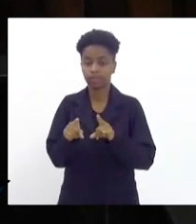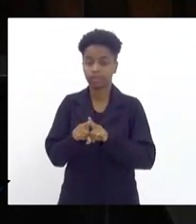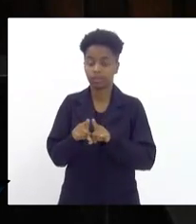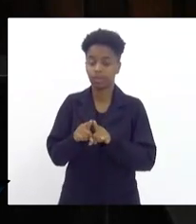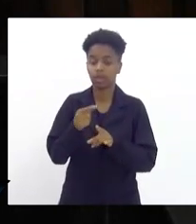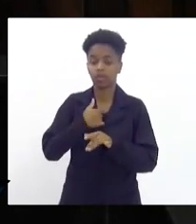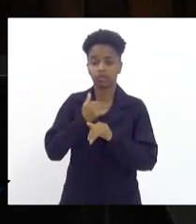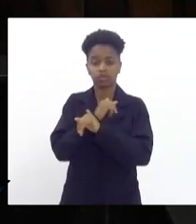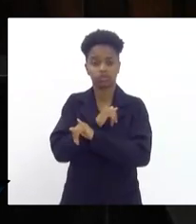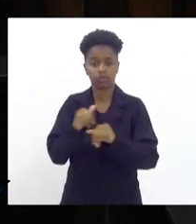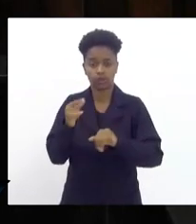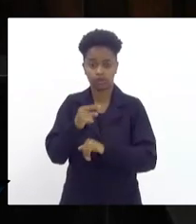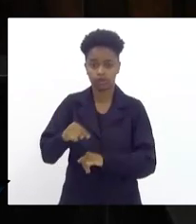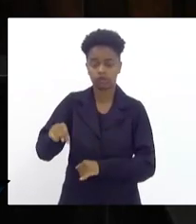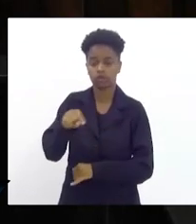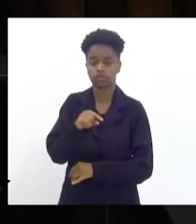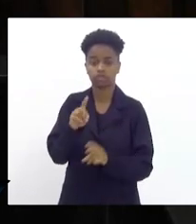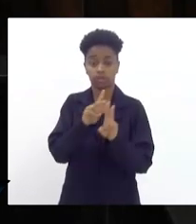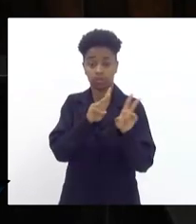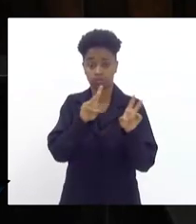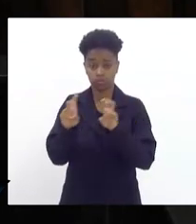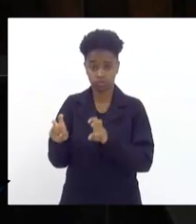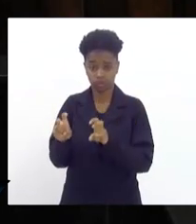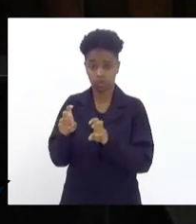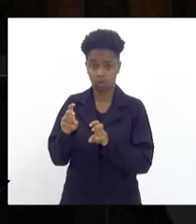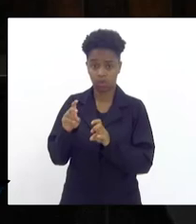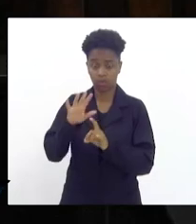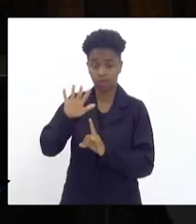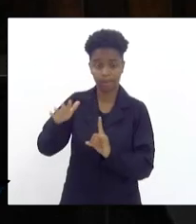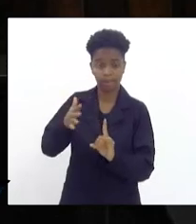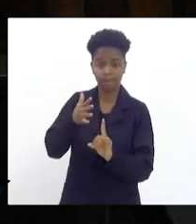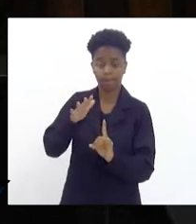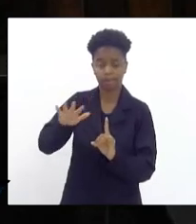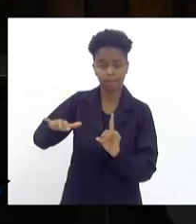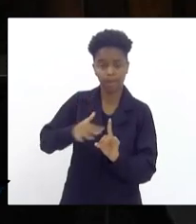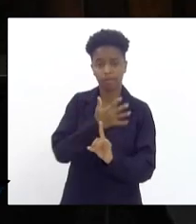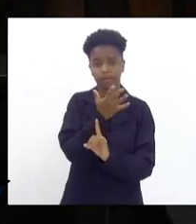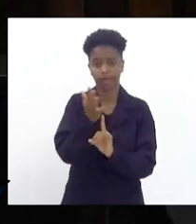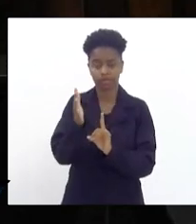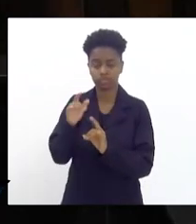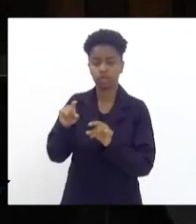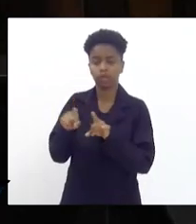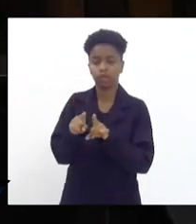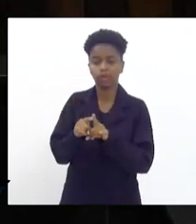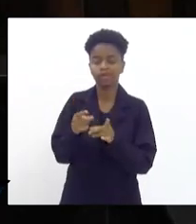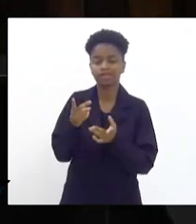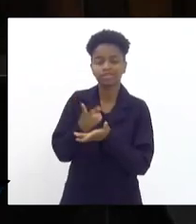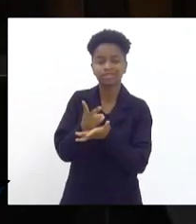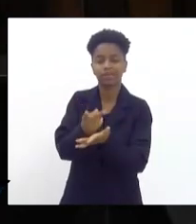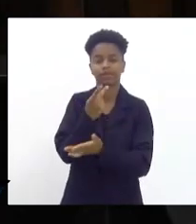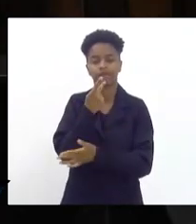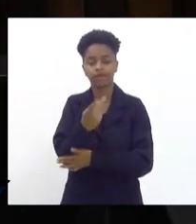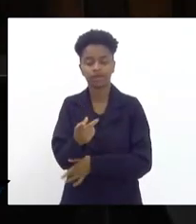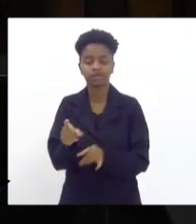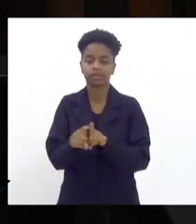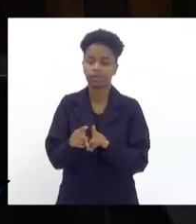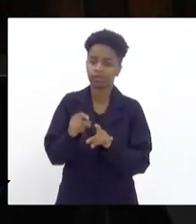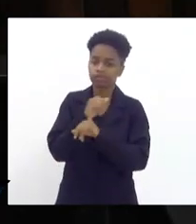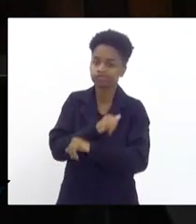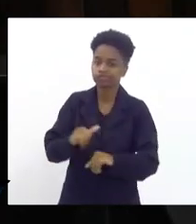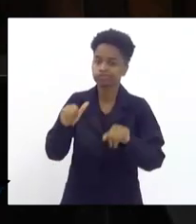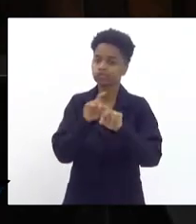ressaltar a questão do meio ambiente, onde sempre disse e digo da